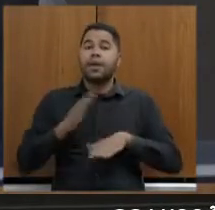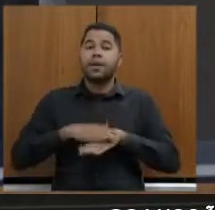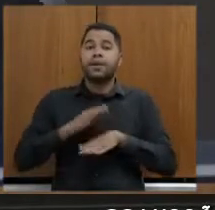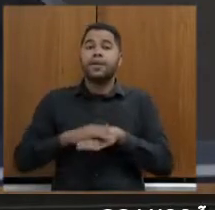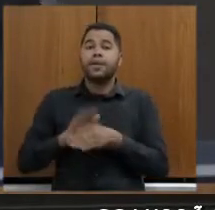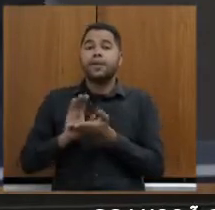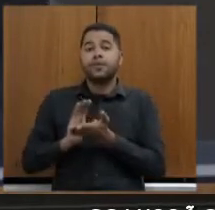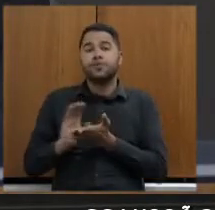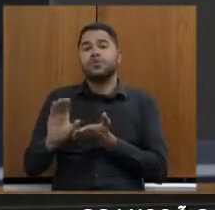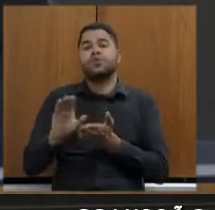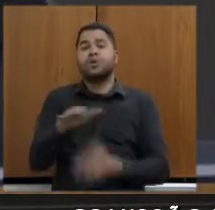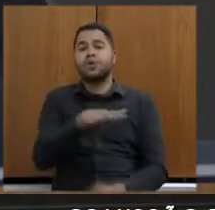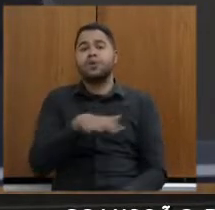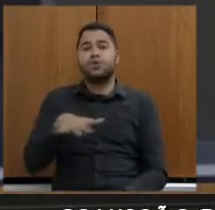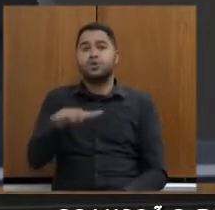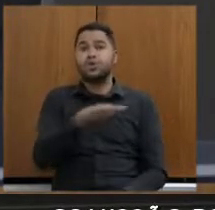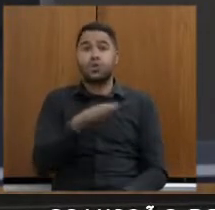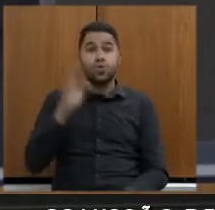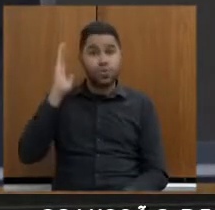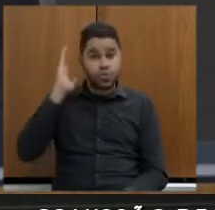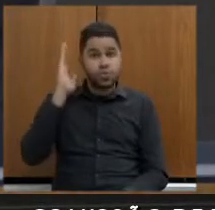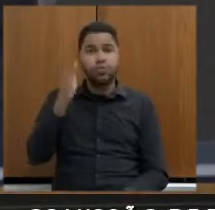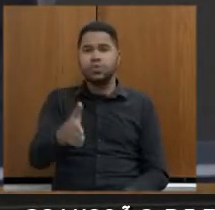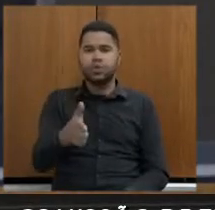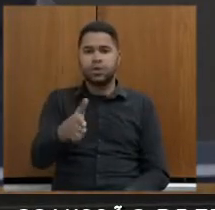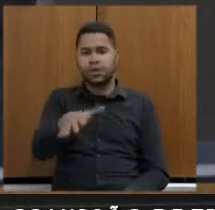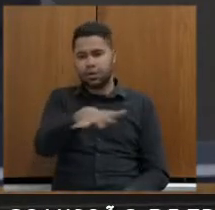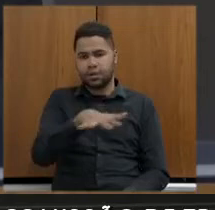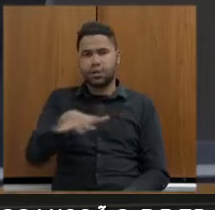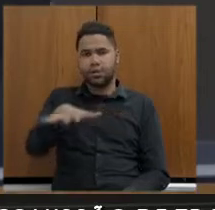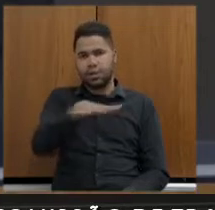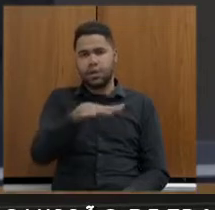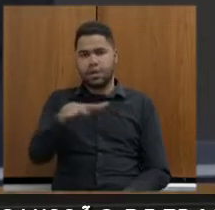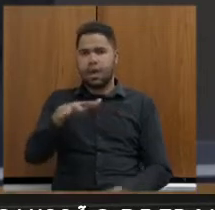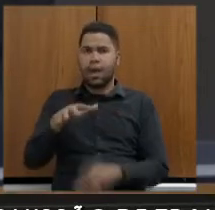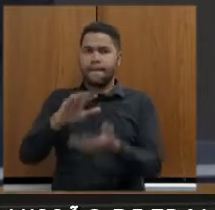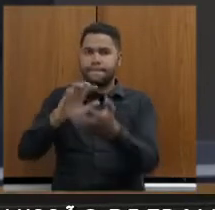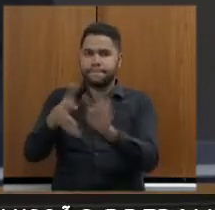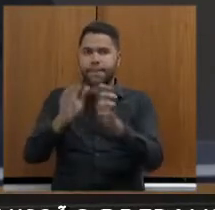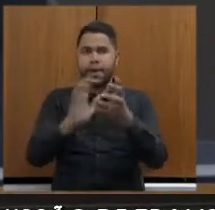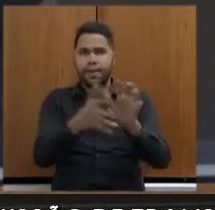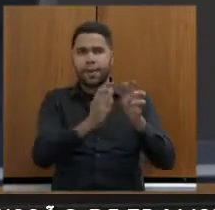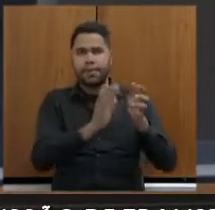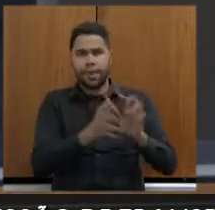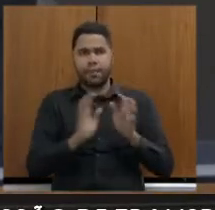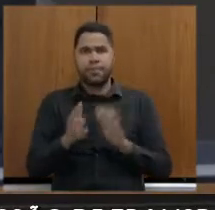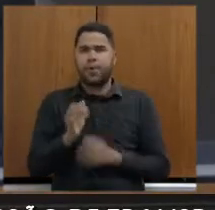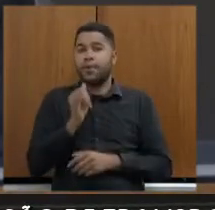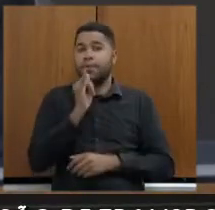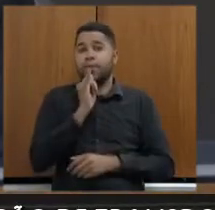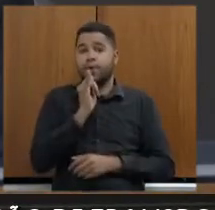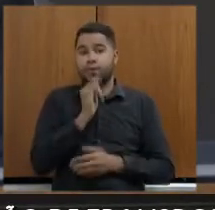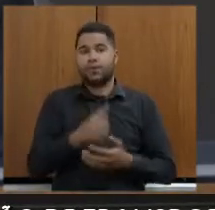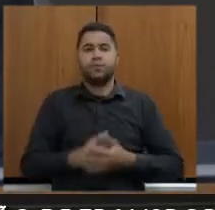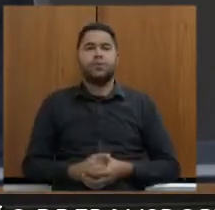destinados à região diretamente atingida, a reparação. Cito, por exemplo,